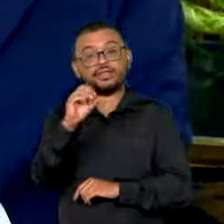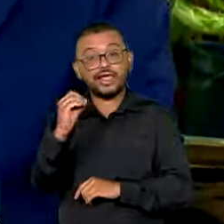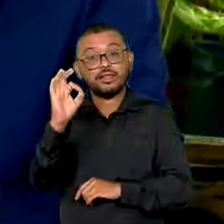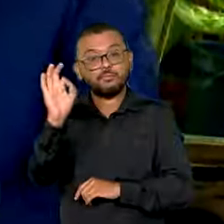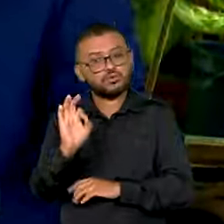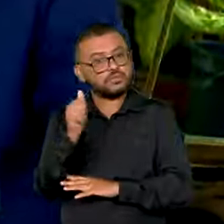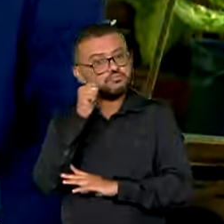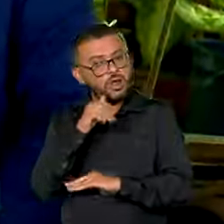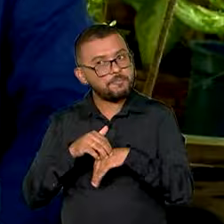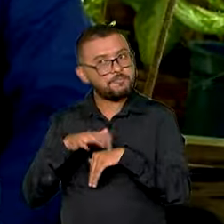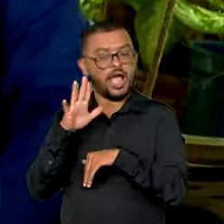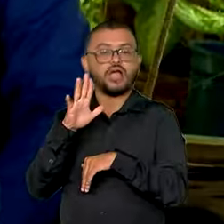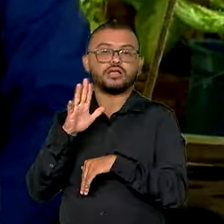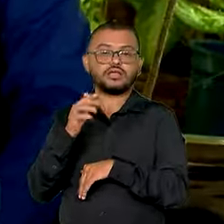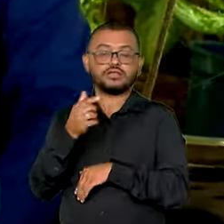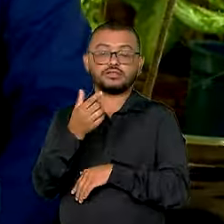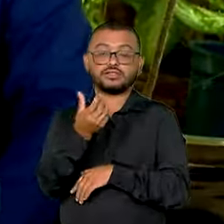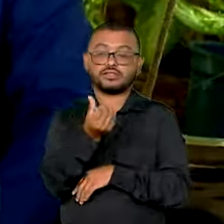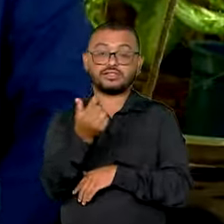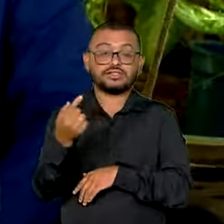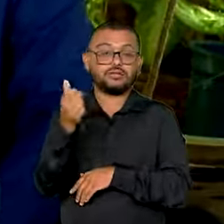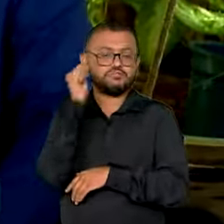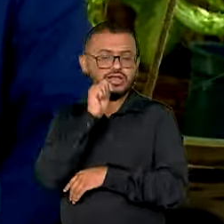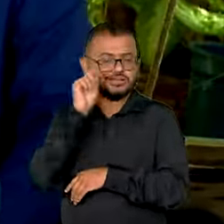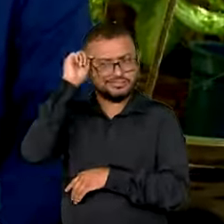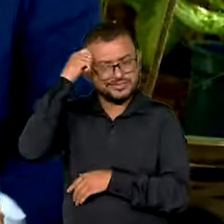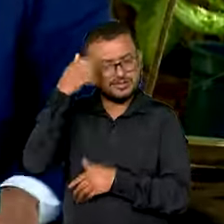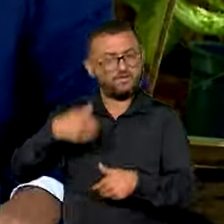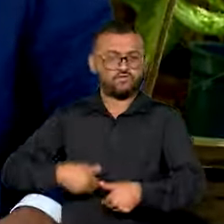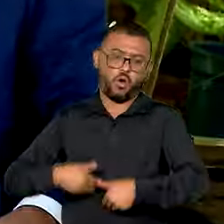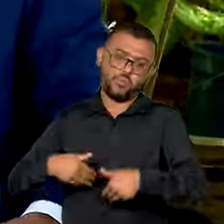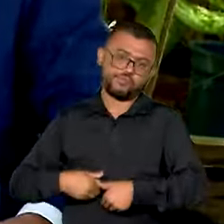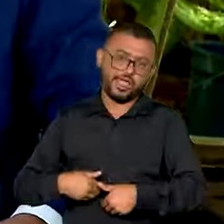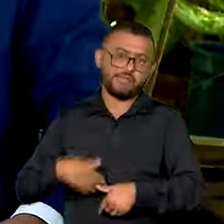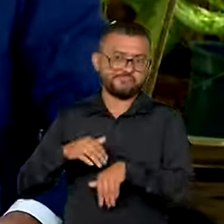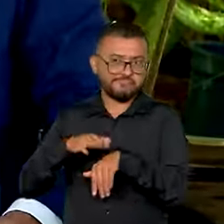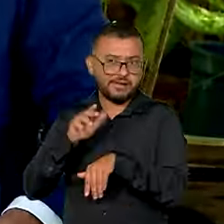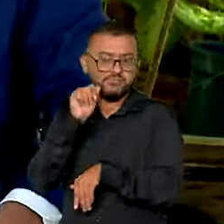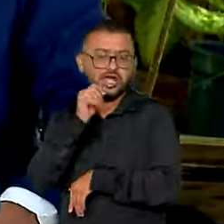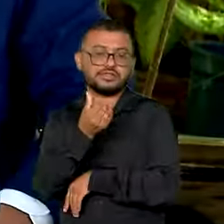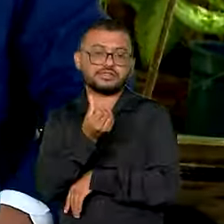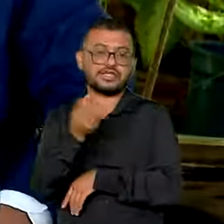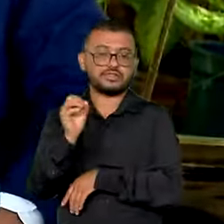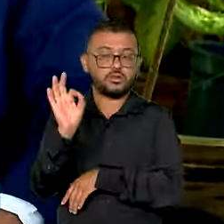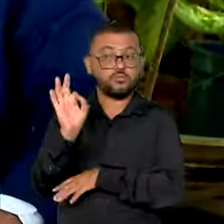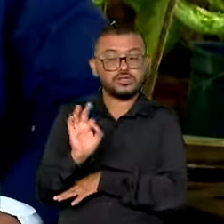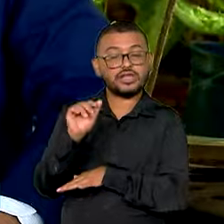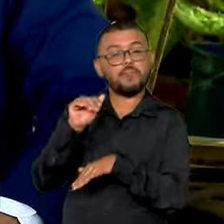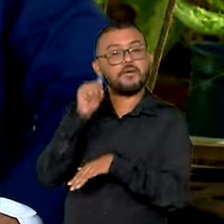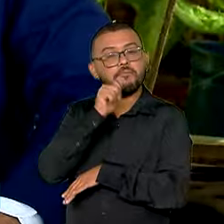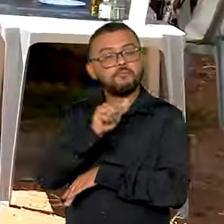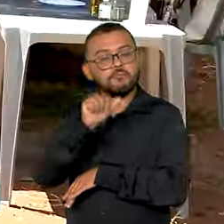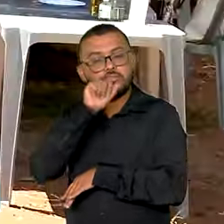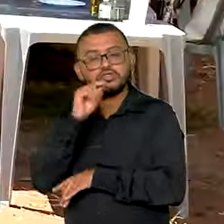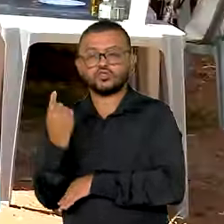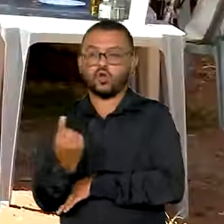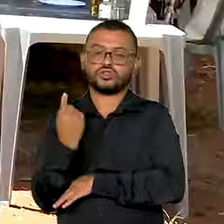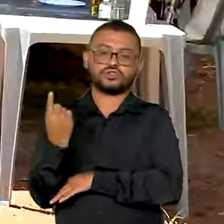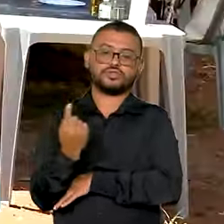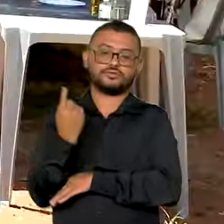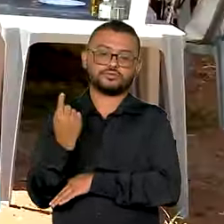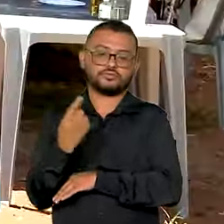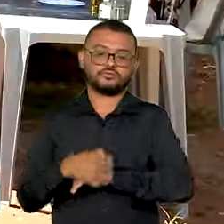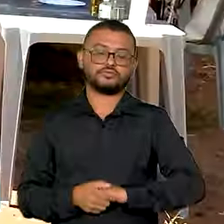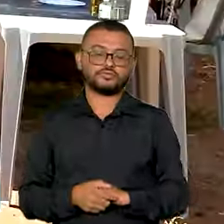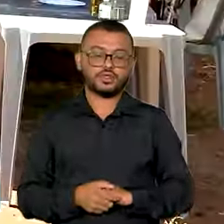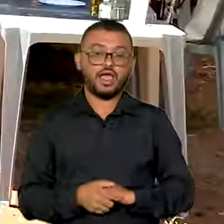Dessas, 67% são negras. E quase 60%, presidente, são mães solos. O anúncio